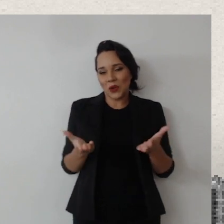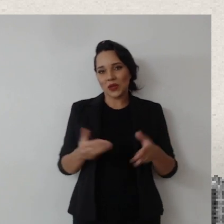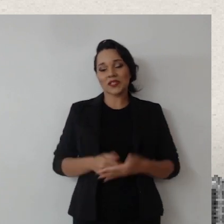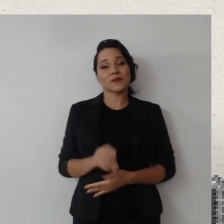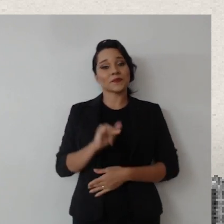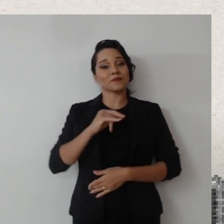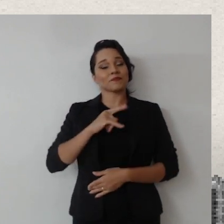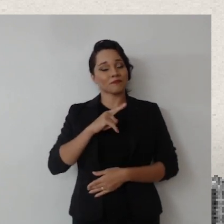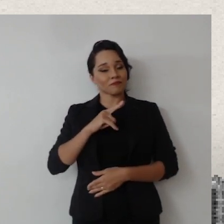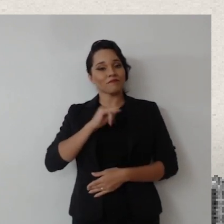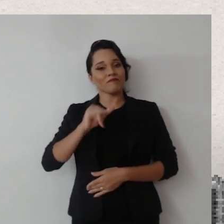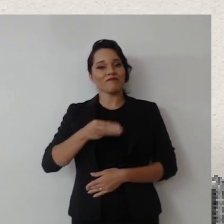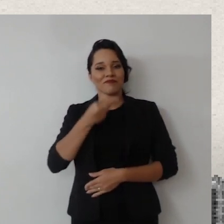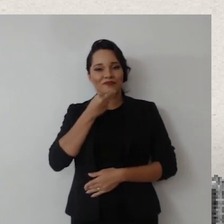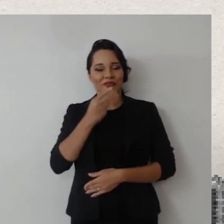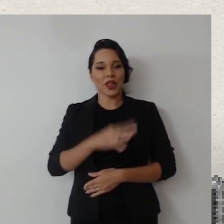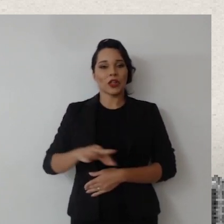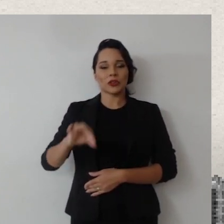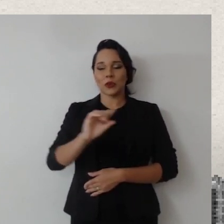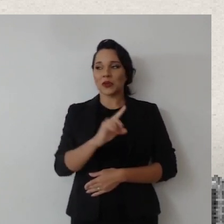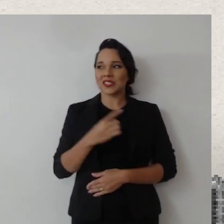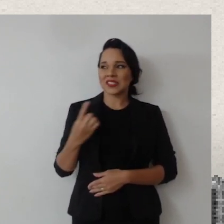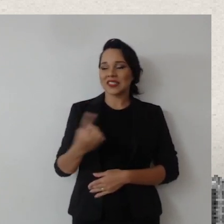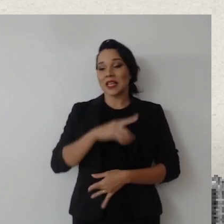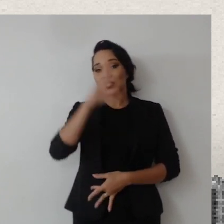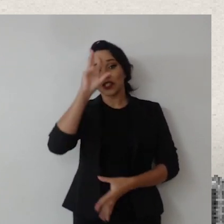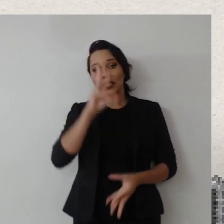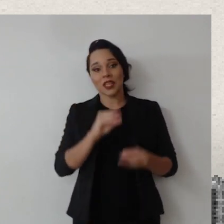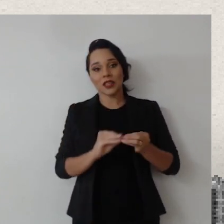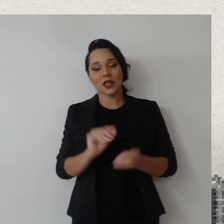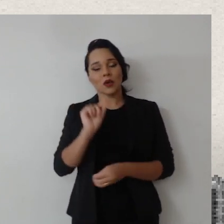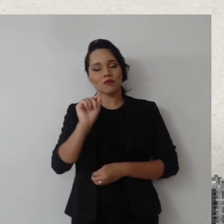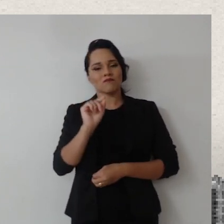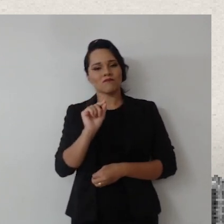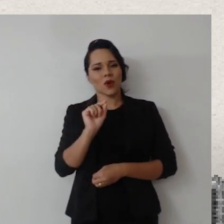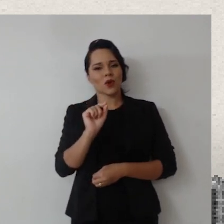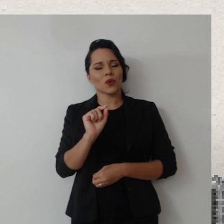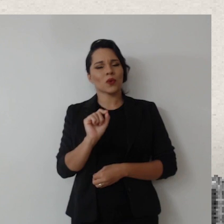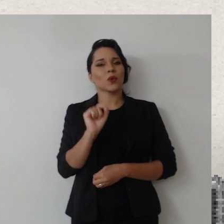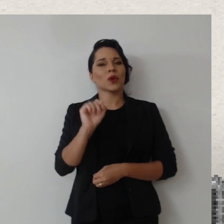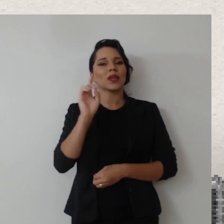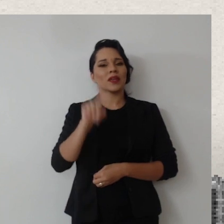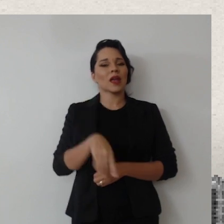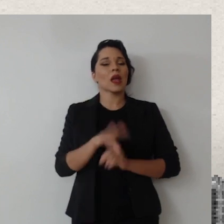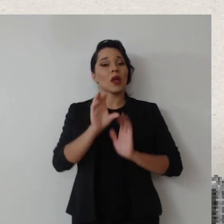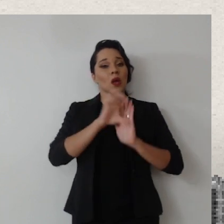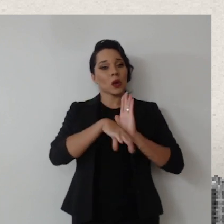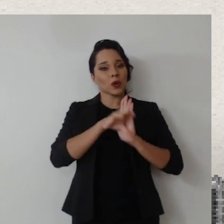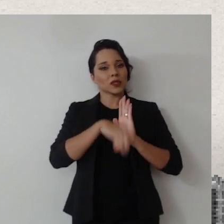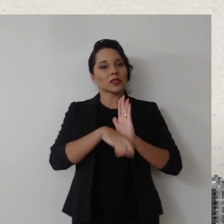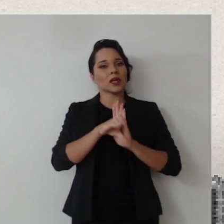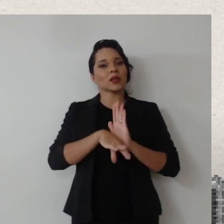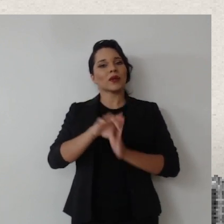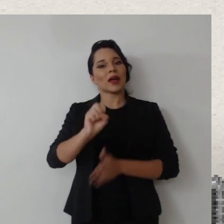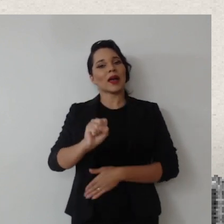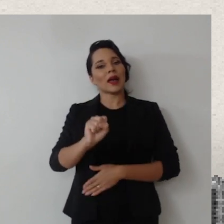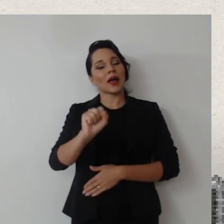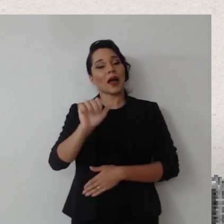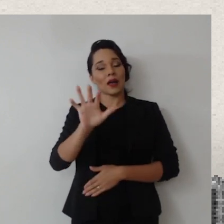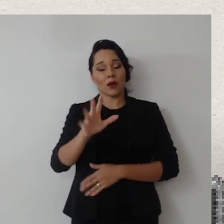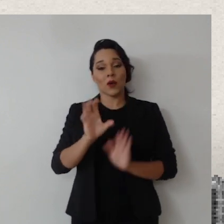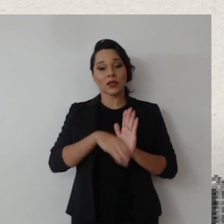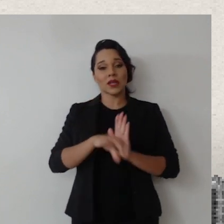Hoje nós vamos ter essa oportunidade, todos nós aqui, de entender um pouquinho melhor o que é esse conceito ESG.